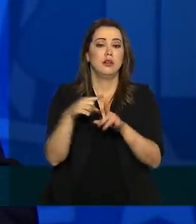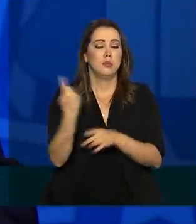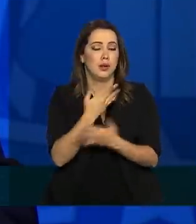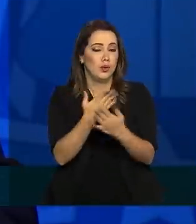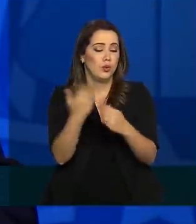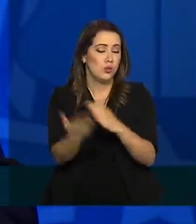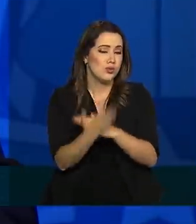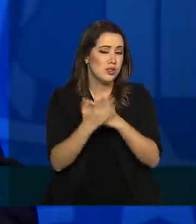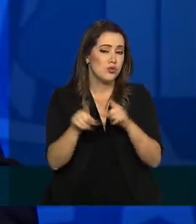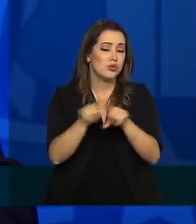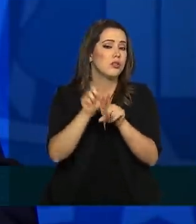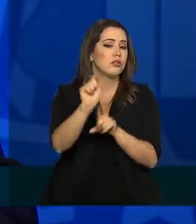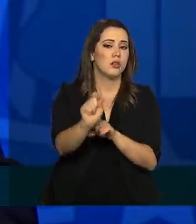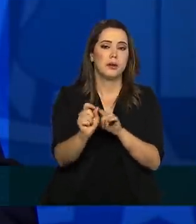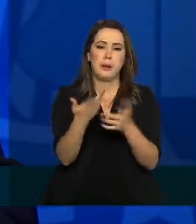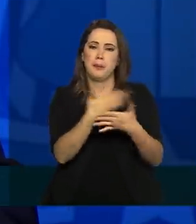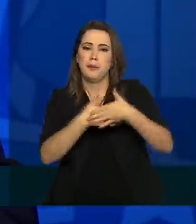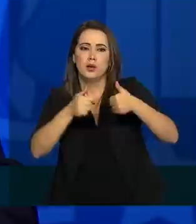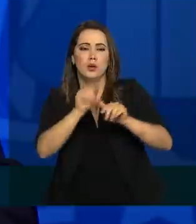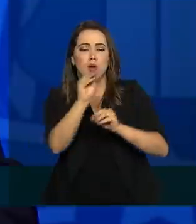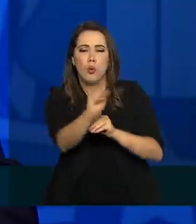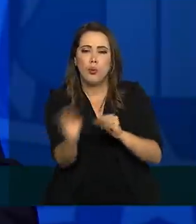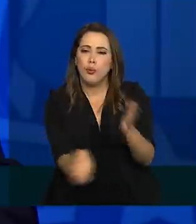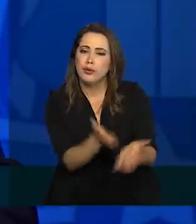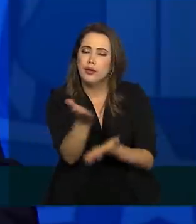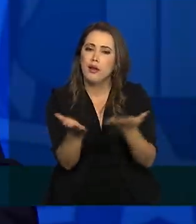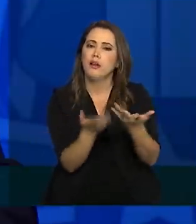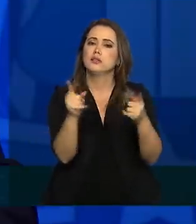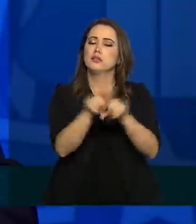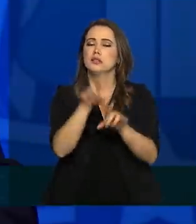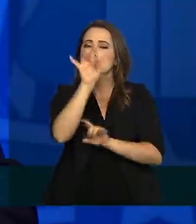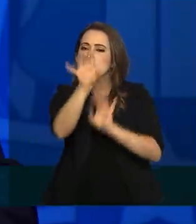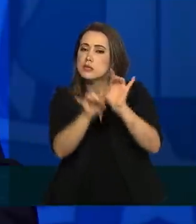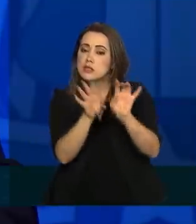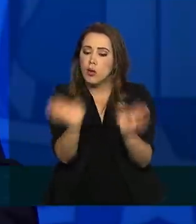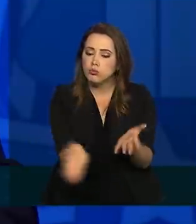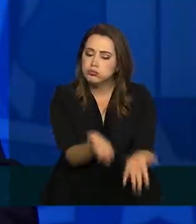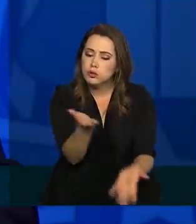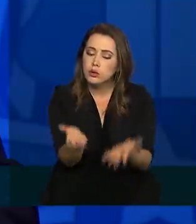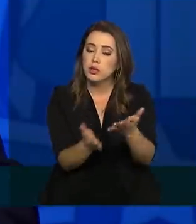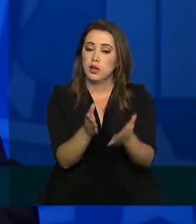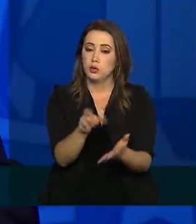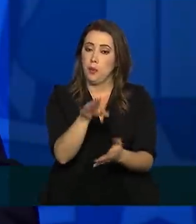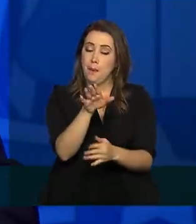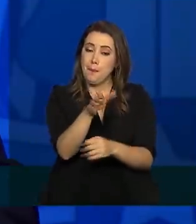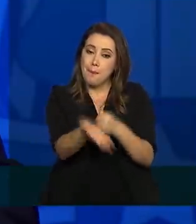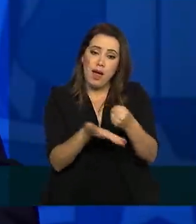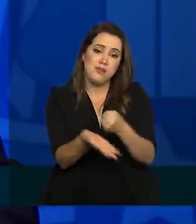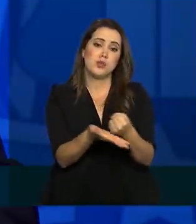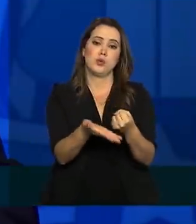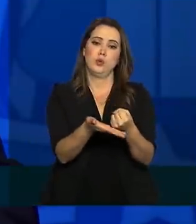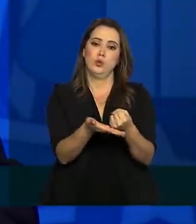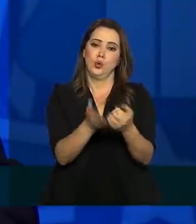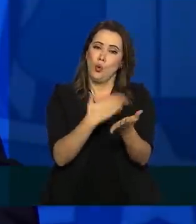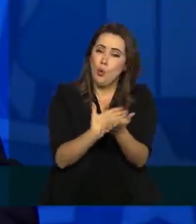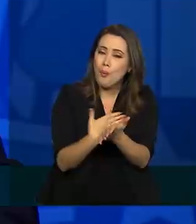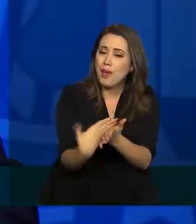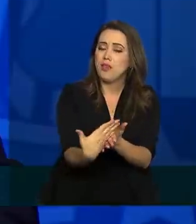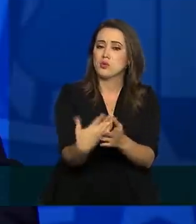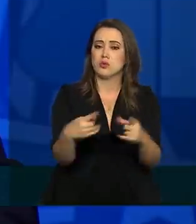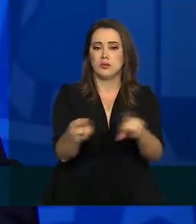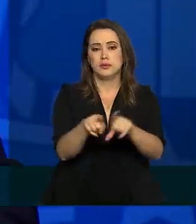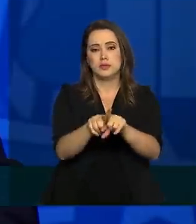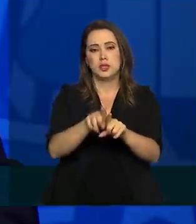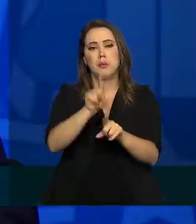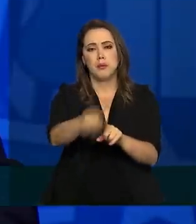aperfeiçoar protocolos de atendimento, em especial reforçar a assistência precoce. Isso servirá também para protocolos